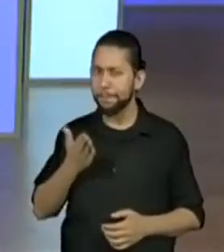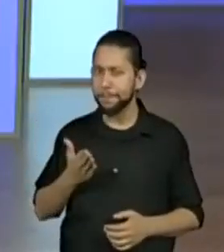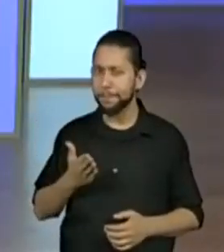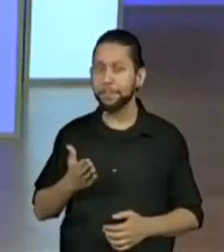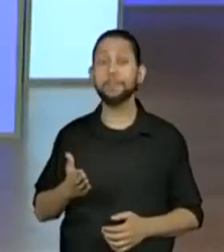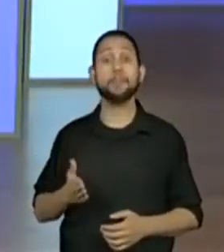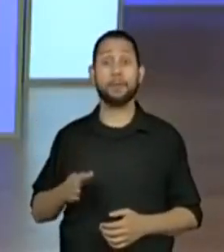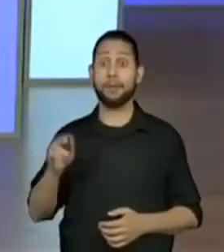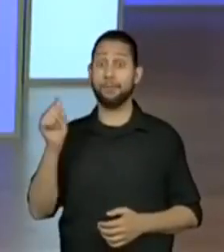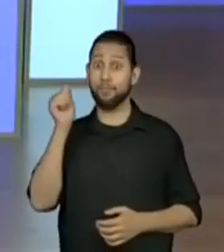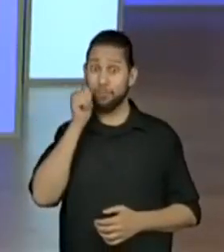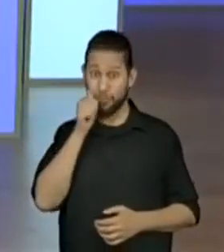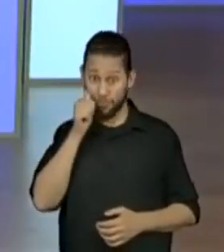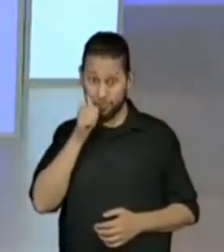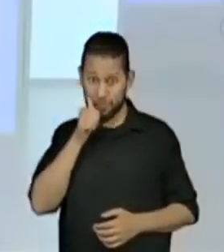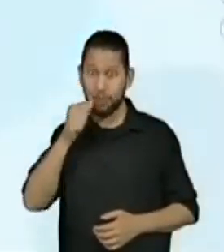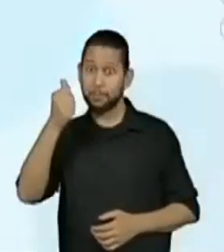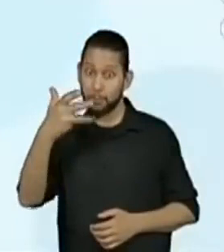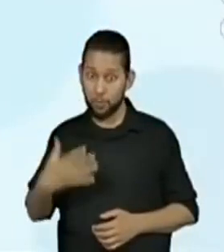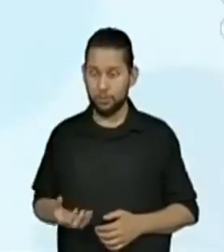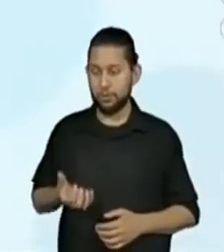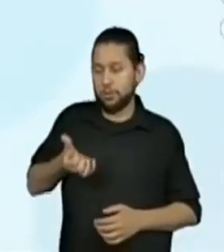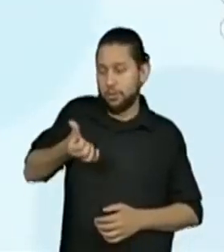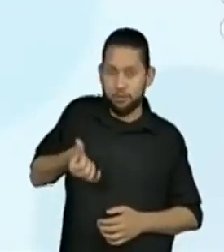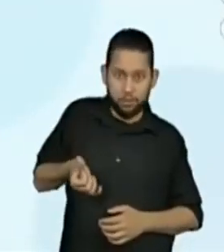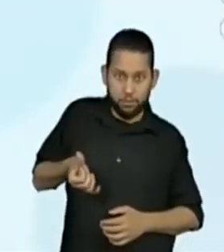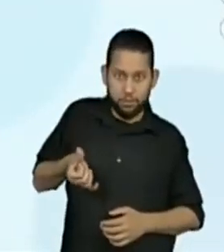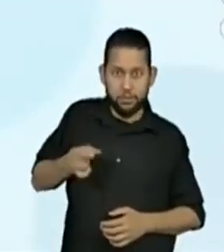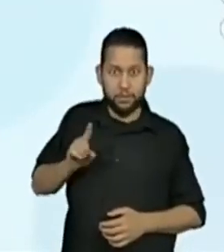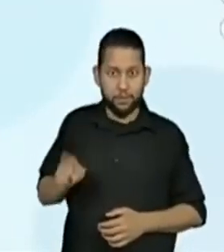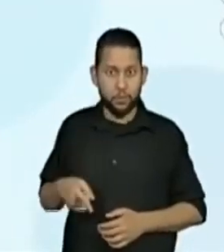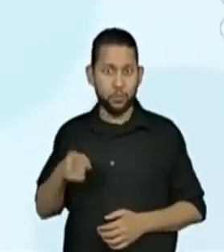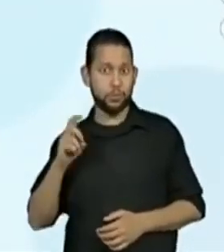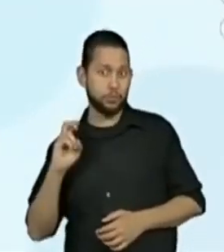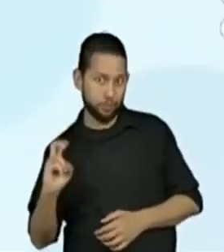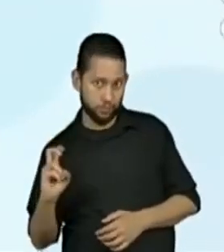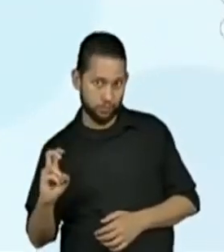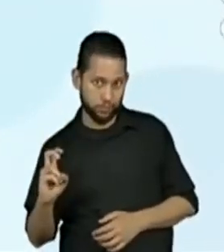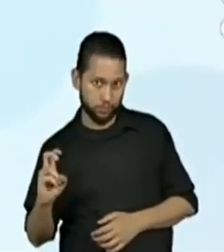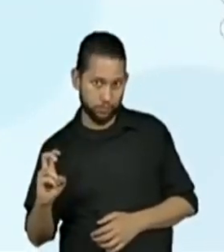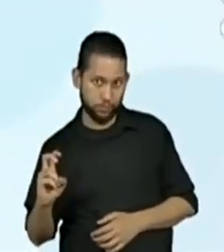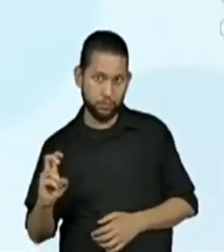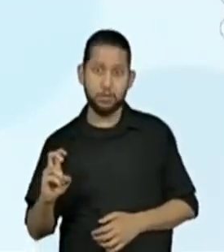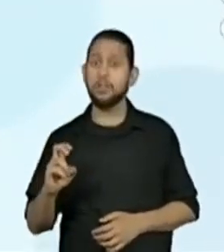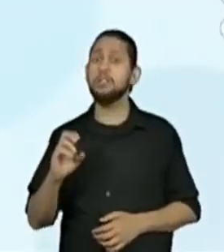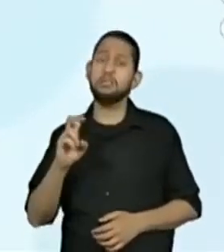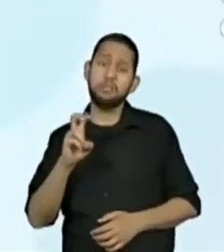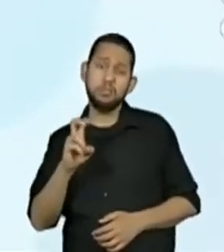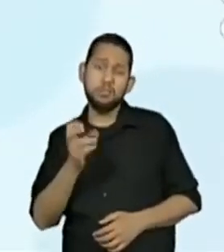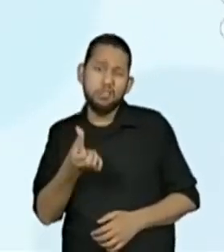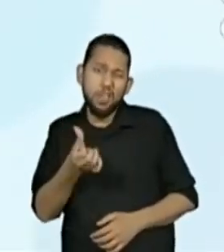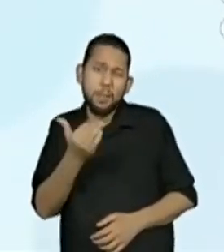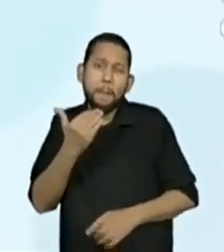Laura então, disse que mede 6,5 centímetros, ou 6,5 centímetros.